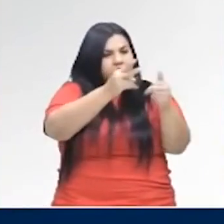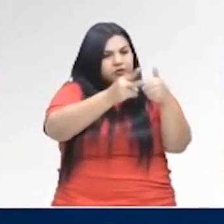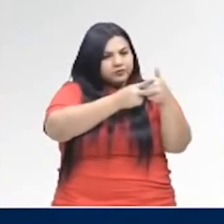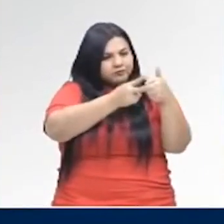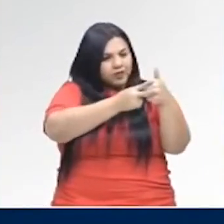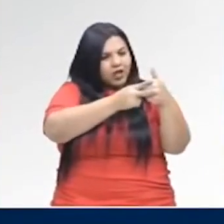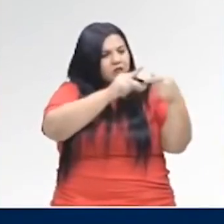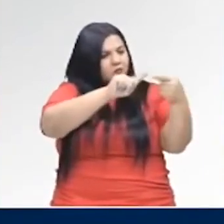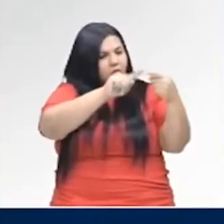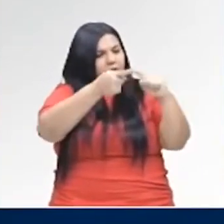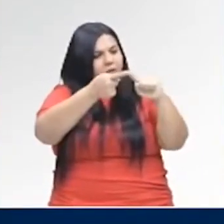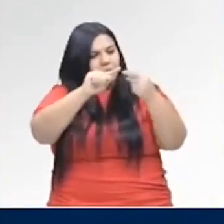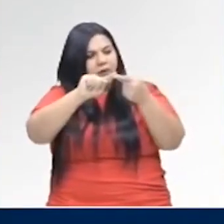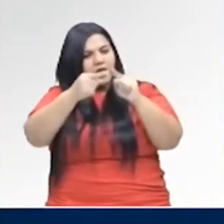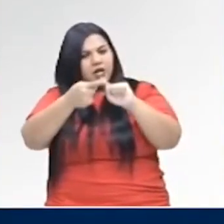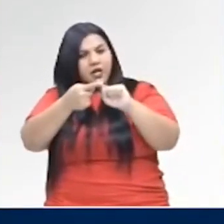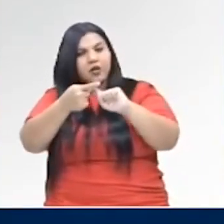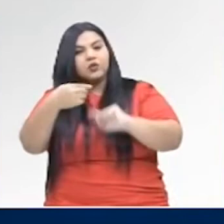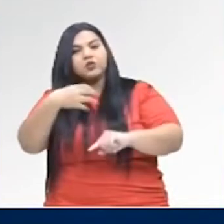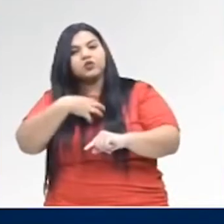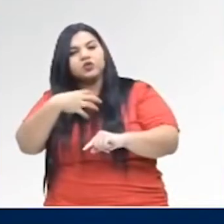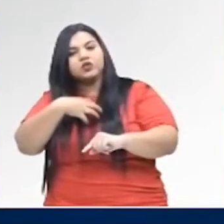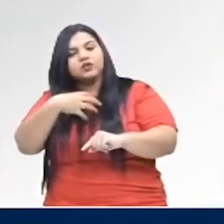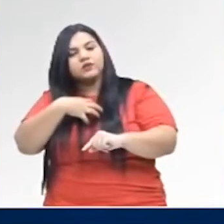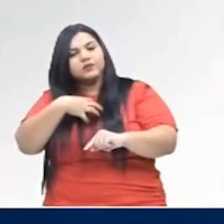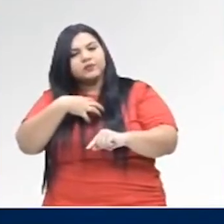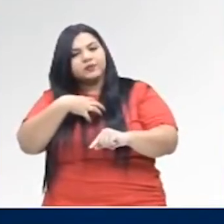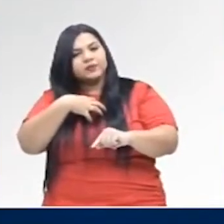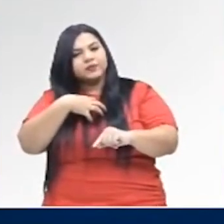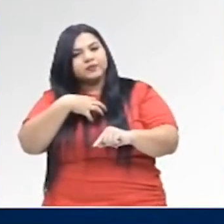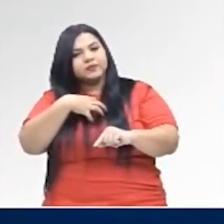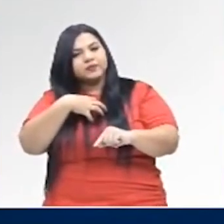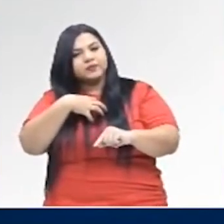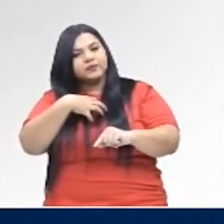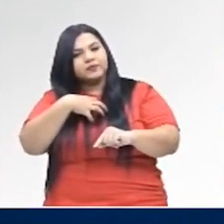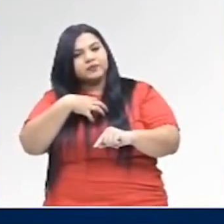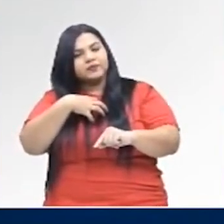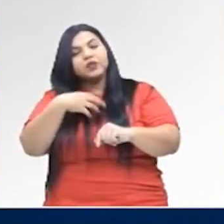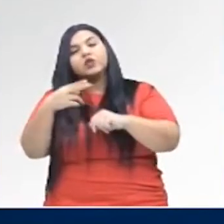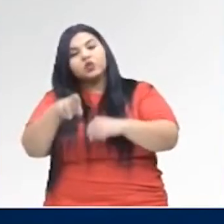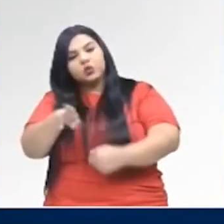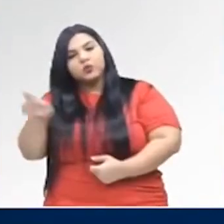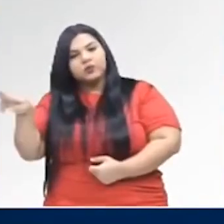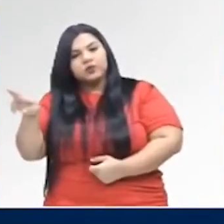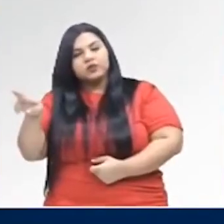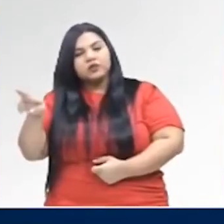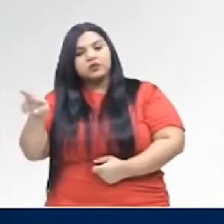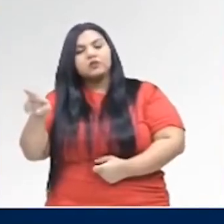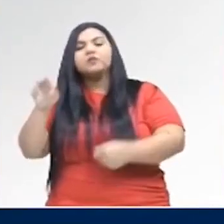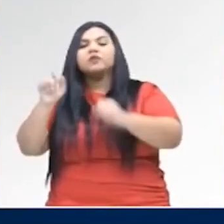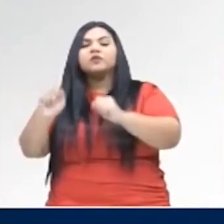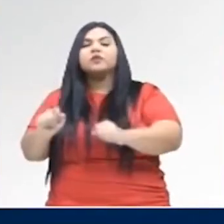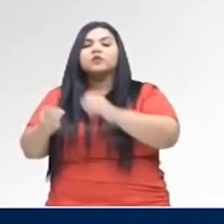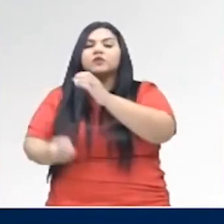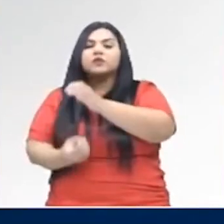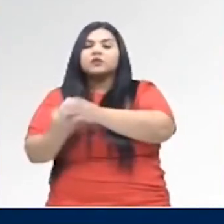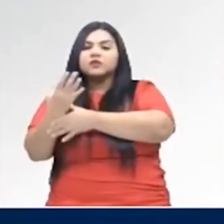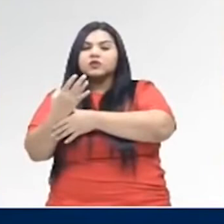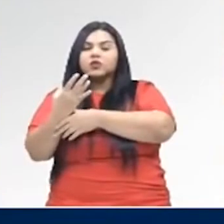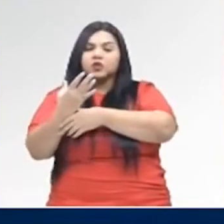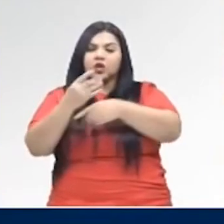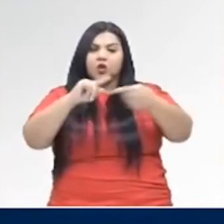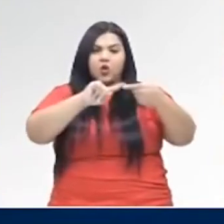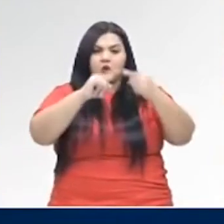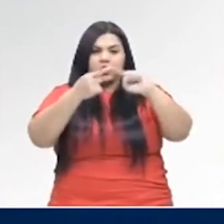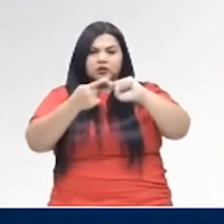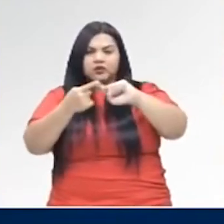verbal conjugada com uma forma verbal nominal, pra poder formar uma locução verbal. O